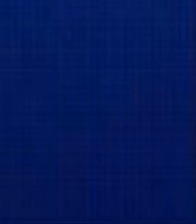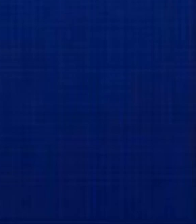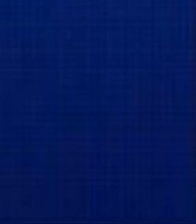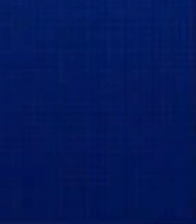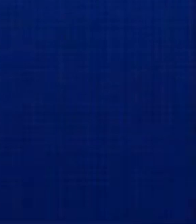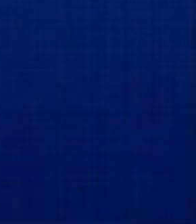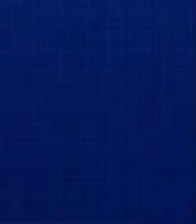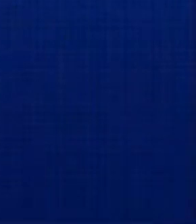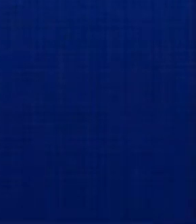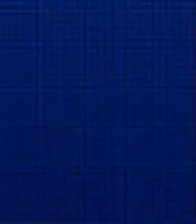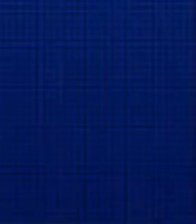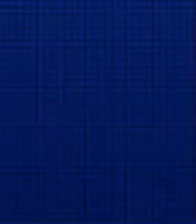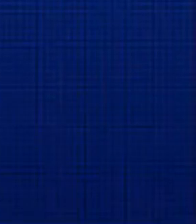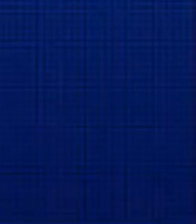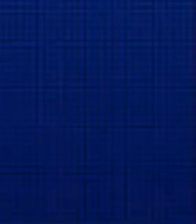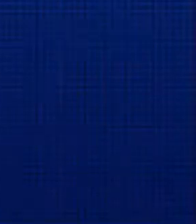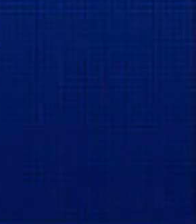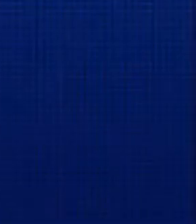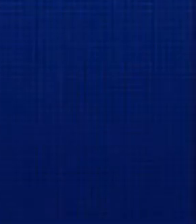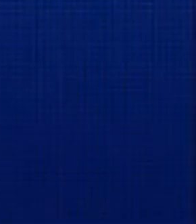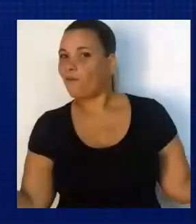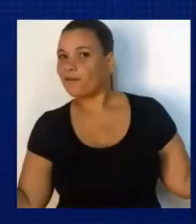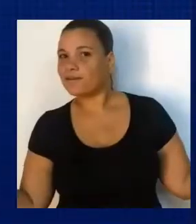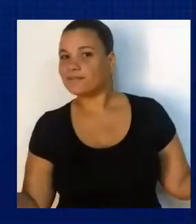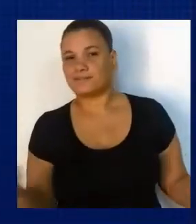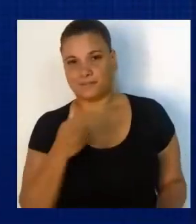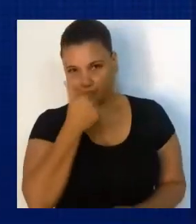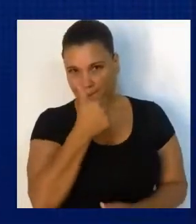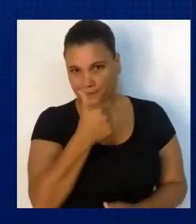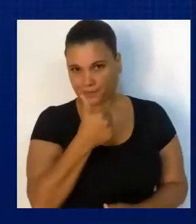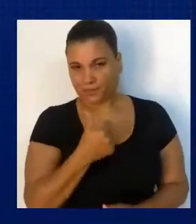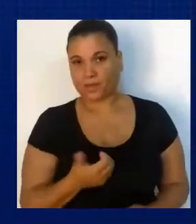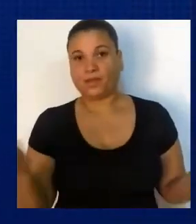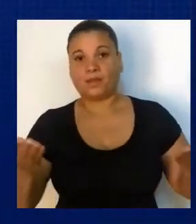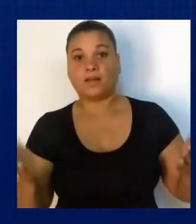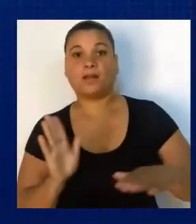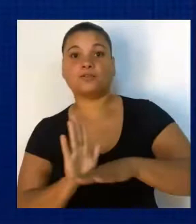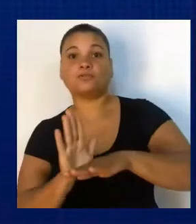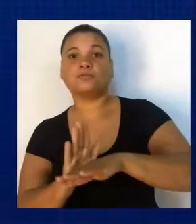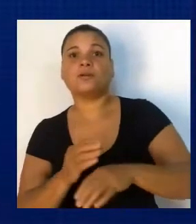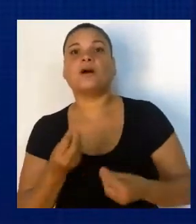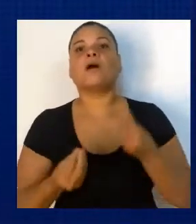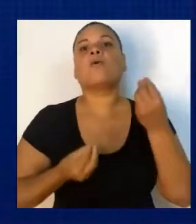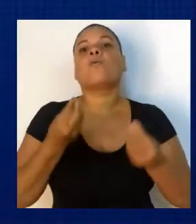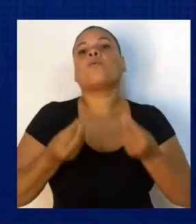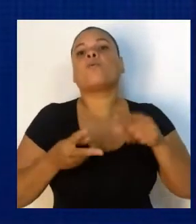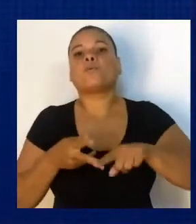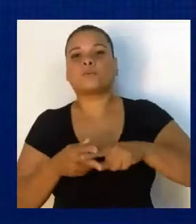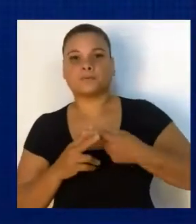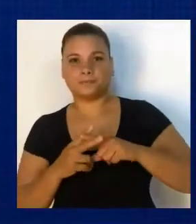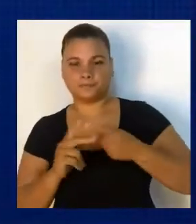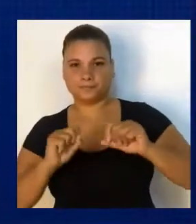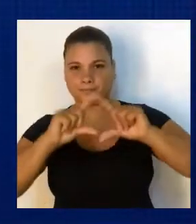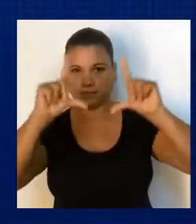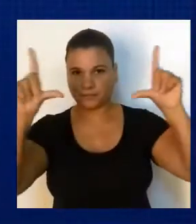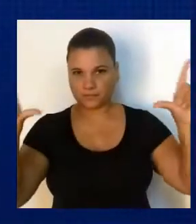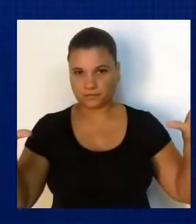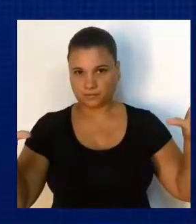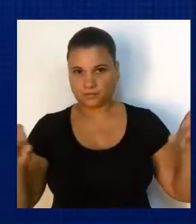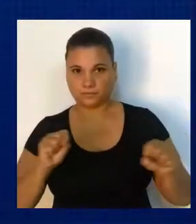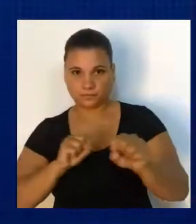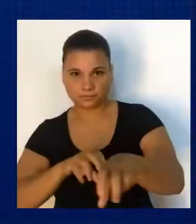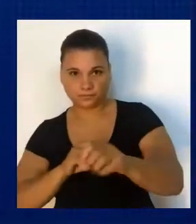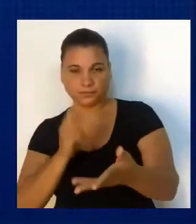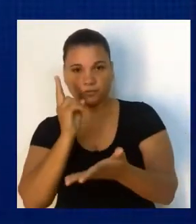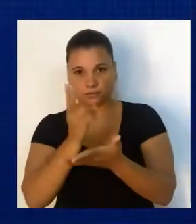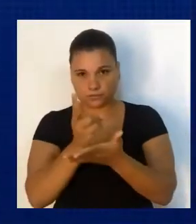E aí estudantes, tudo bom? Sou o Eric e hoje vou ajudá-los como utilizar a ferramenta de fórum da plataforma